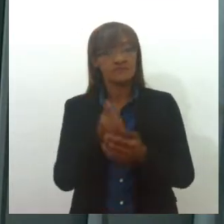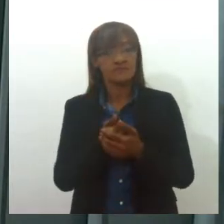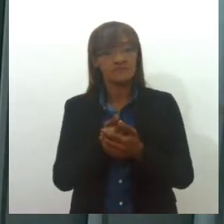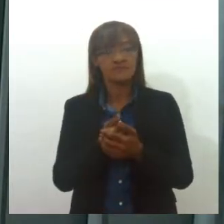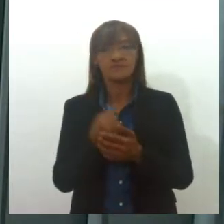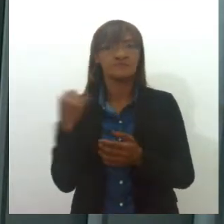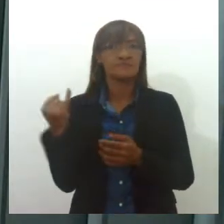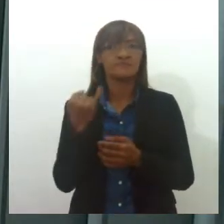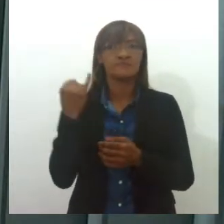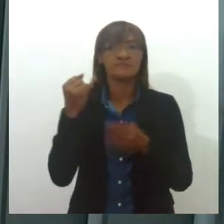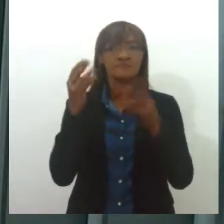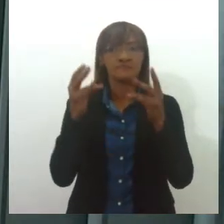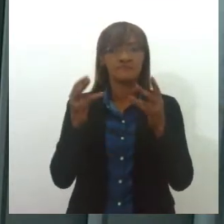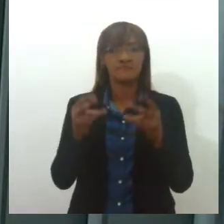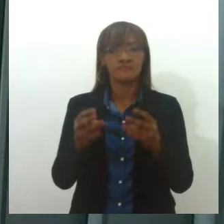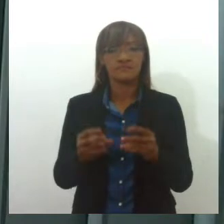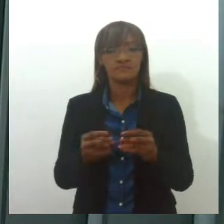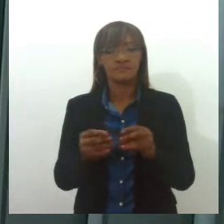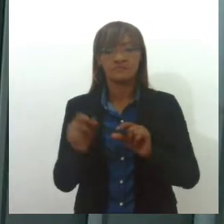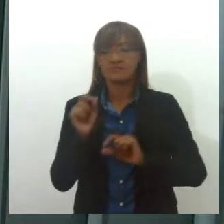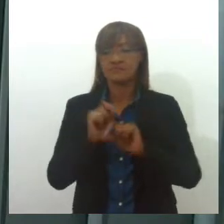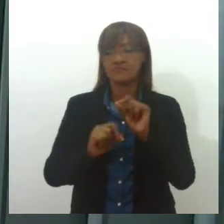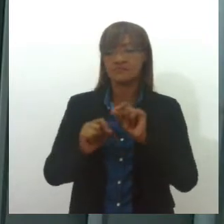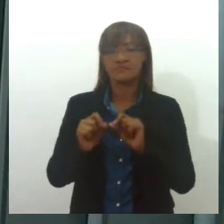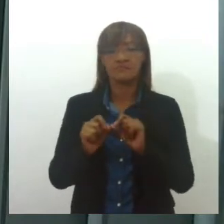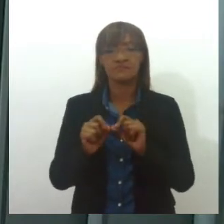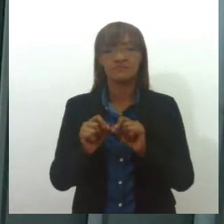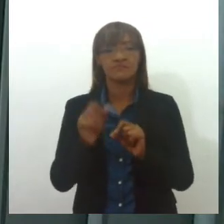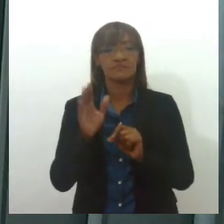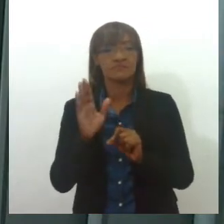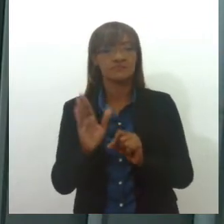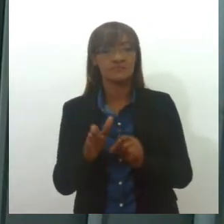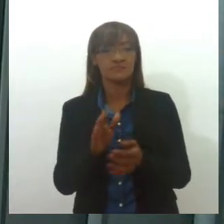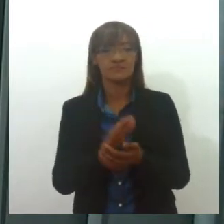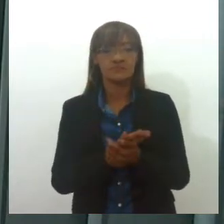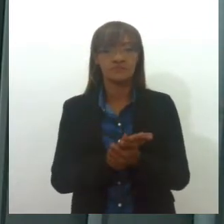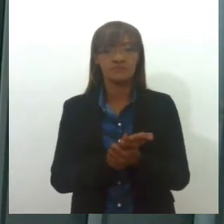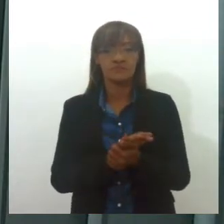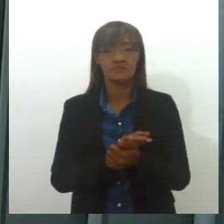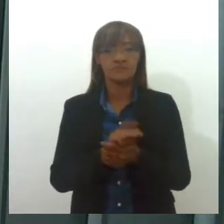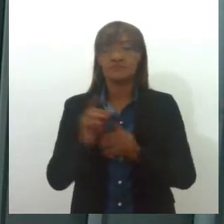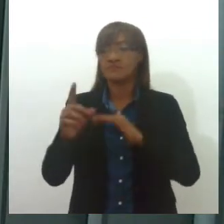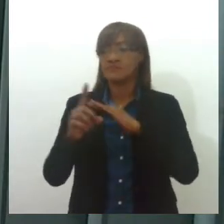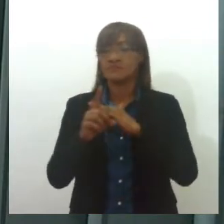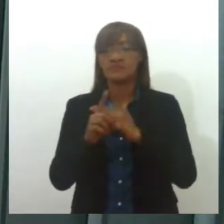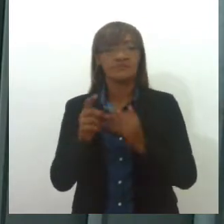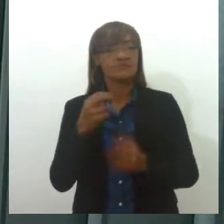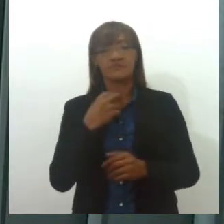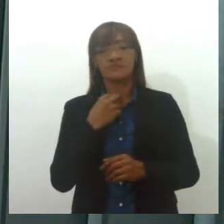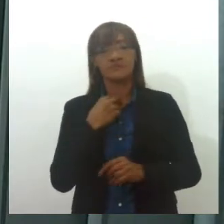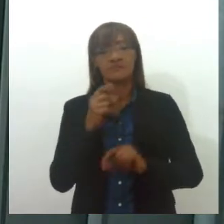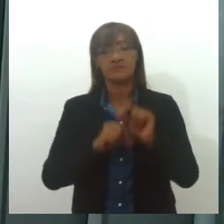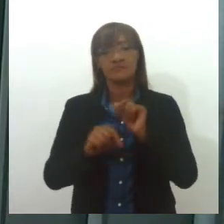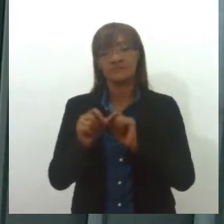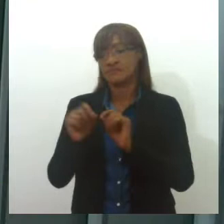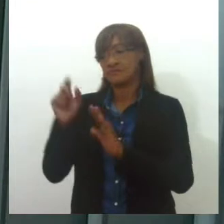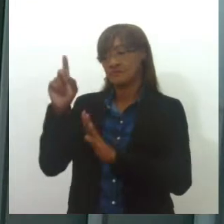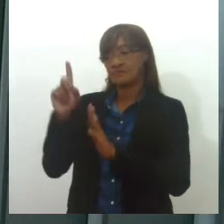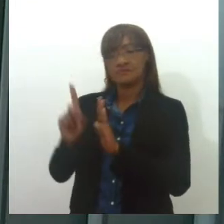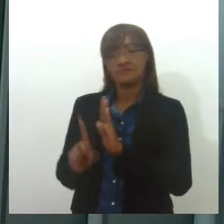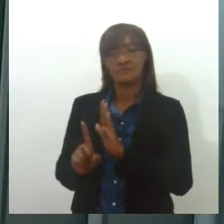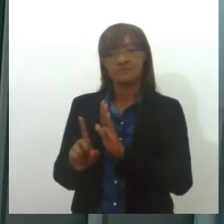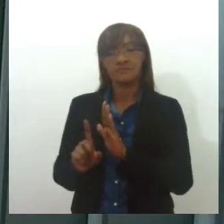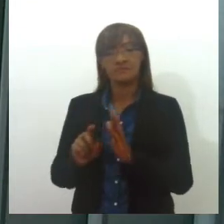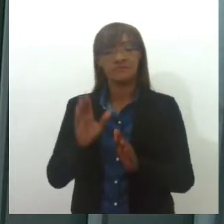importante nessa relação de consumo, ou seja, o consumidor não pode, então, ter esse direito, esse acesso a